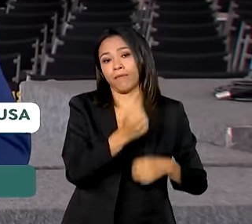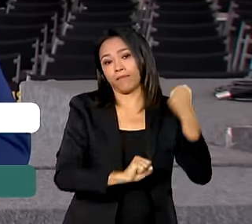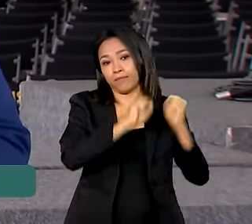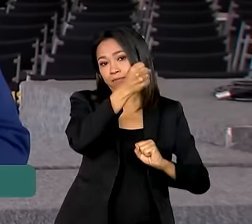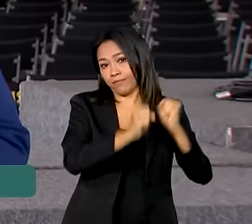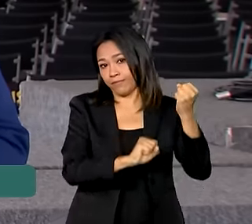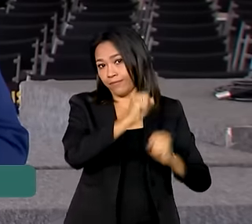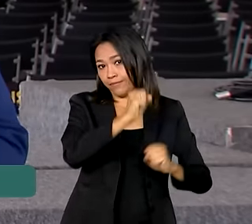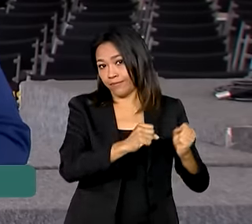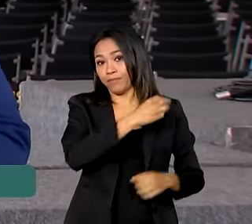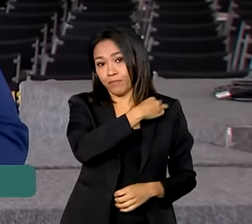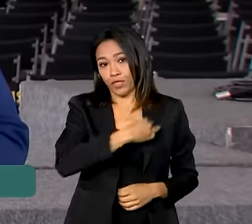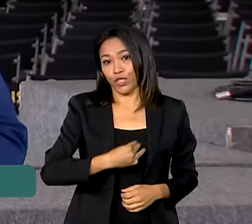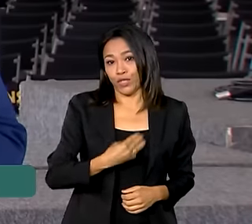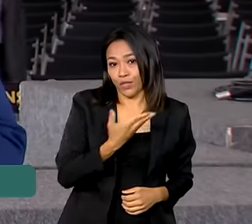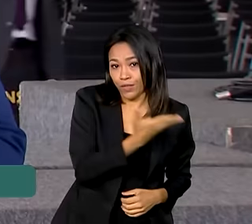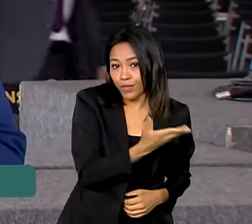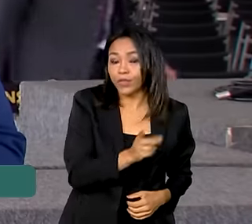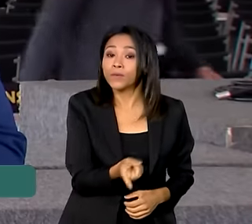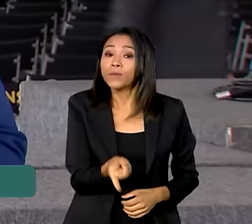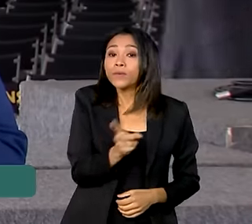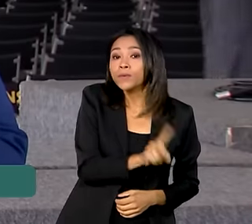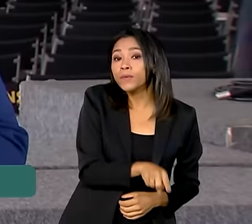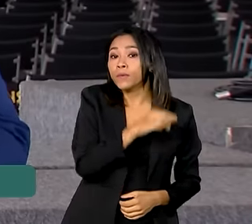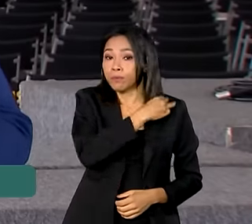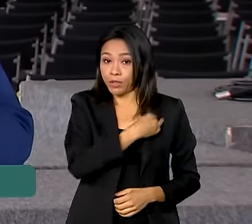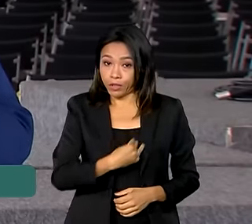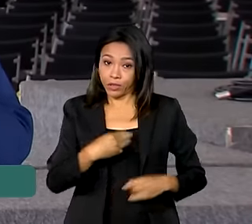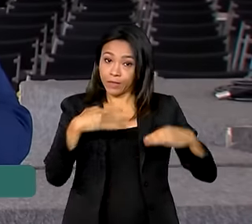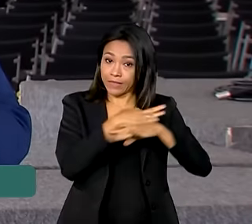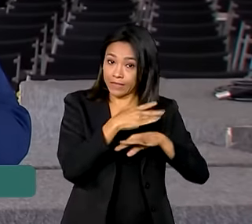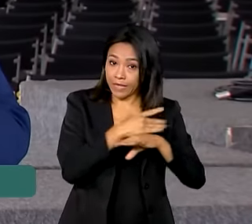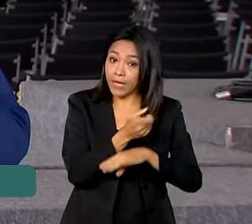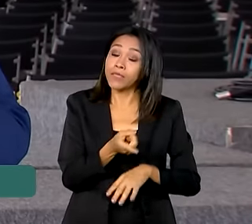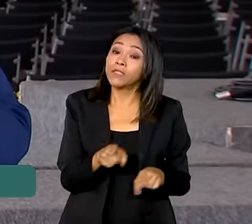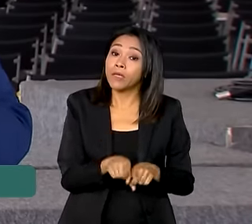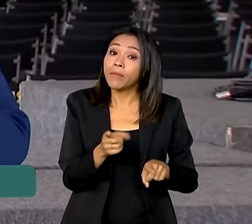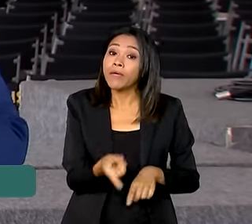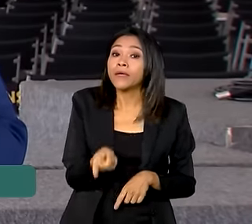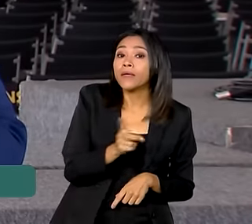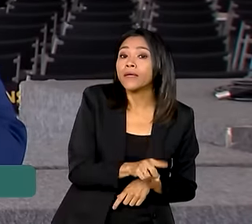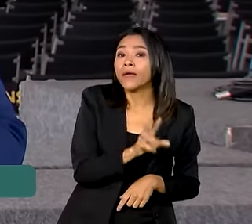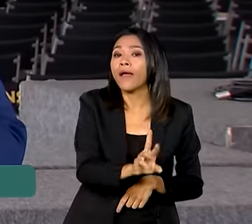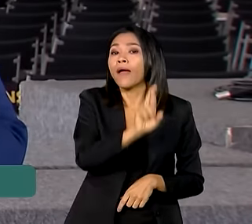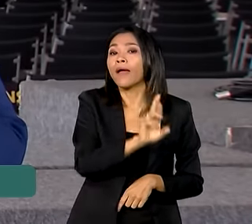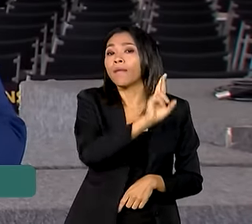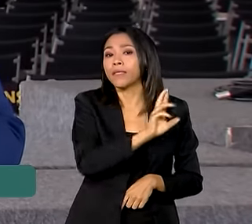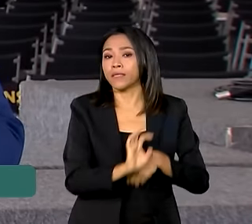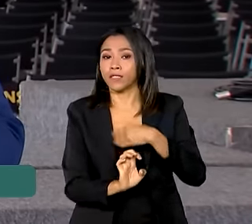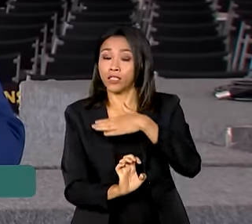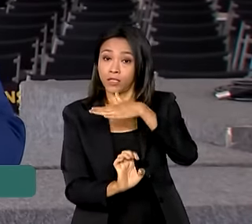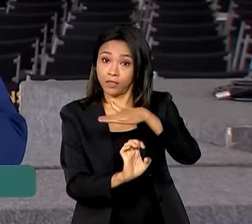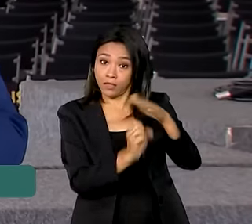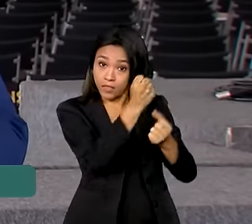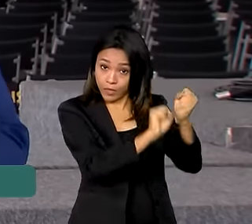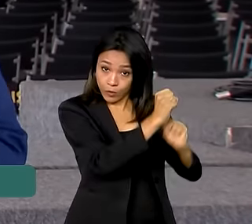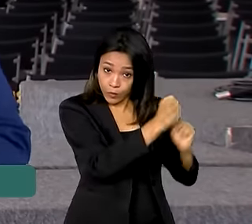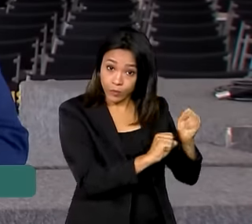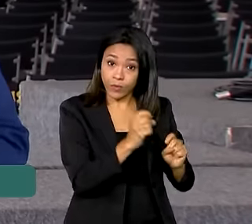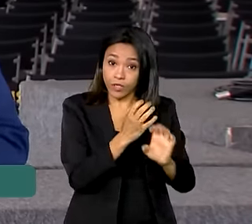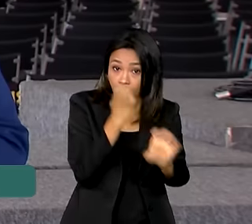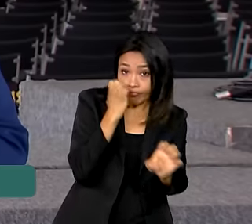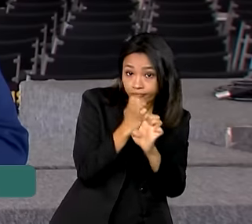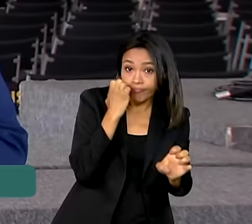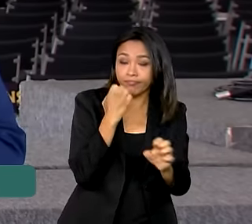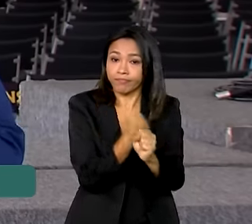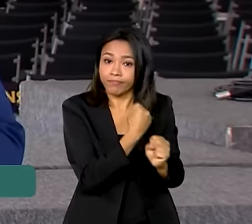e Serviço, Geraldo Alckmin. O ministro da Cidade, Jader Filho. Além de representantes da indústria, da construção civil e também de